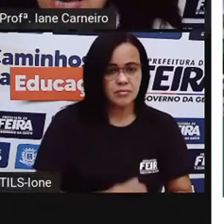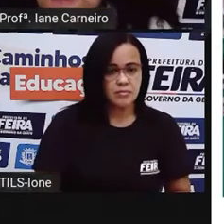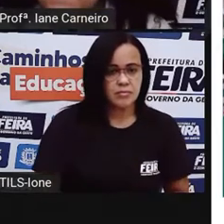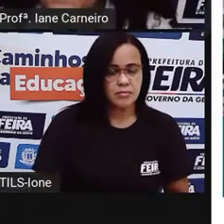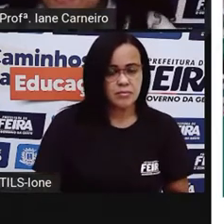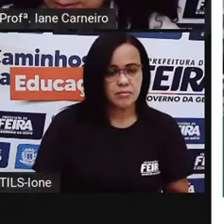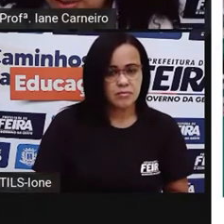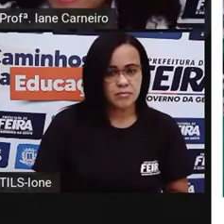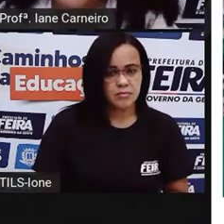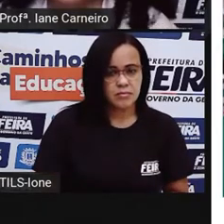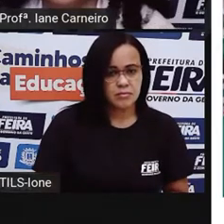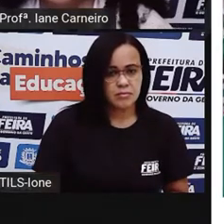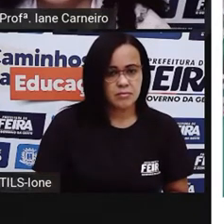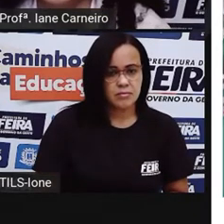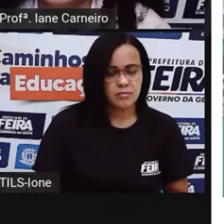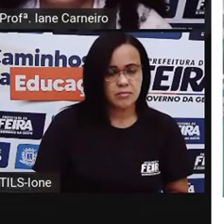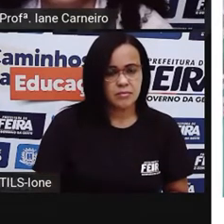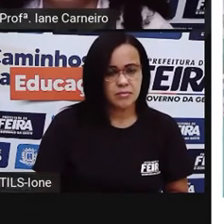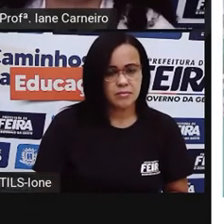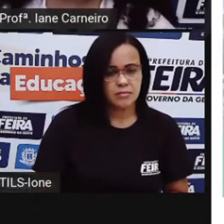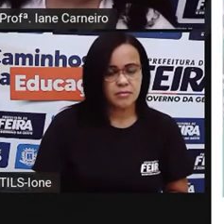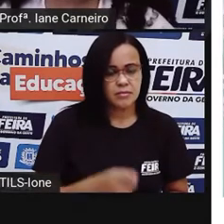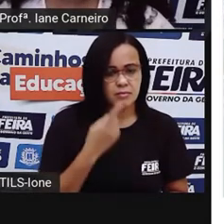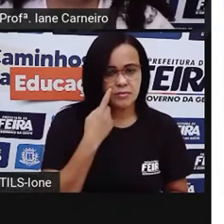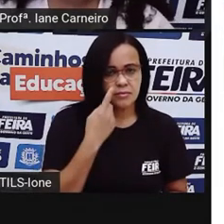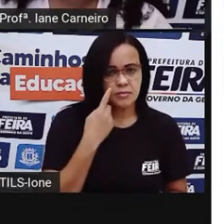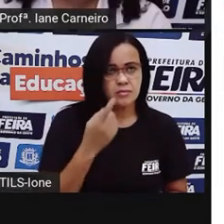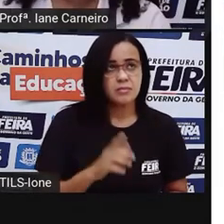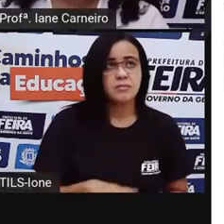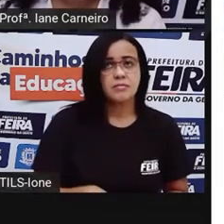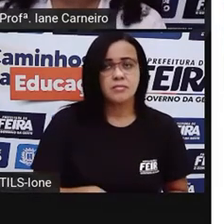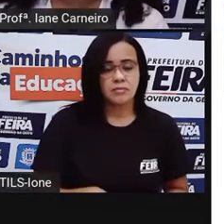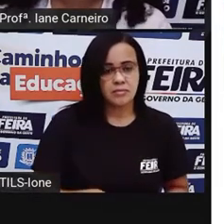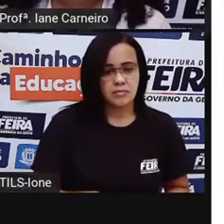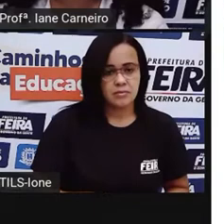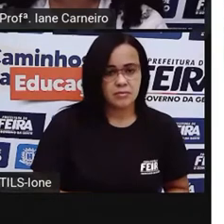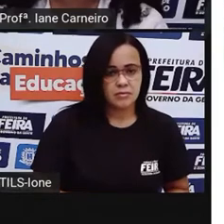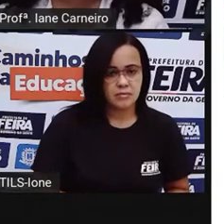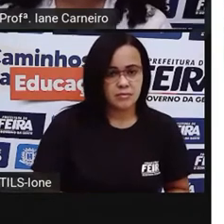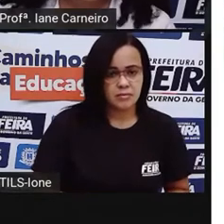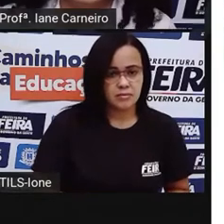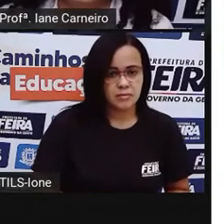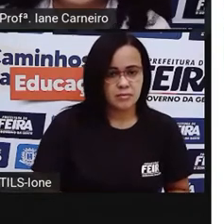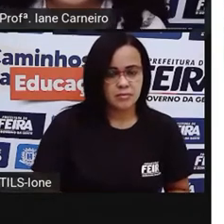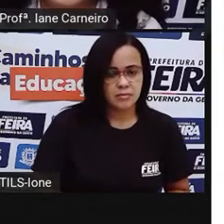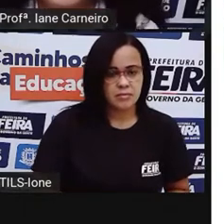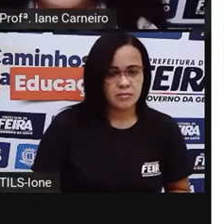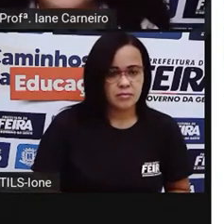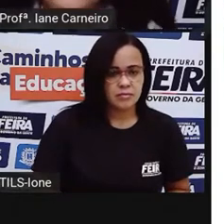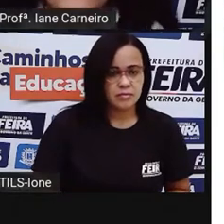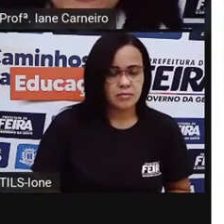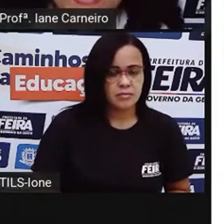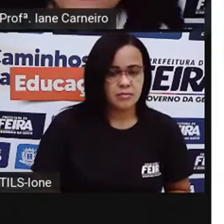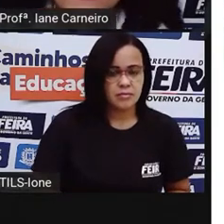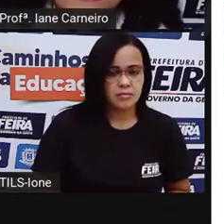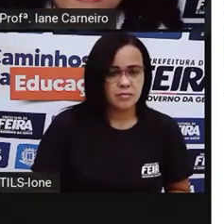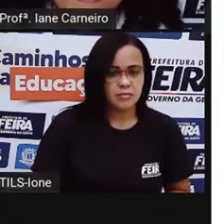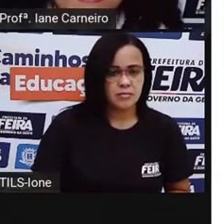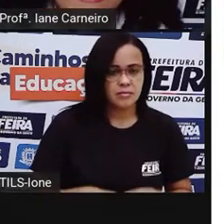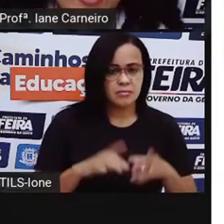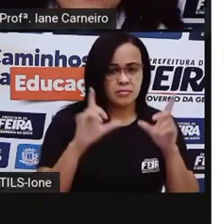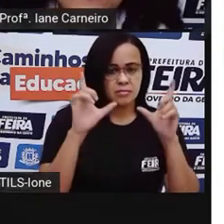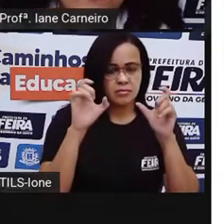organizar? Vamos ver se tem mais fotos aqui? E tem, olha só, essas fotos também foram tiradas aqui, de Feira de